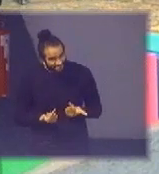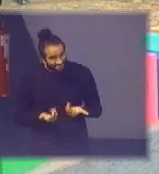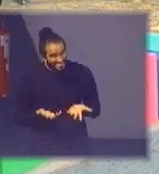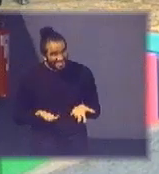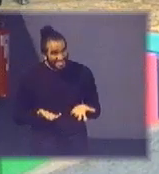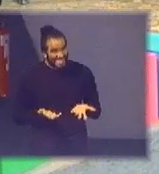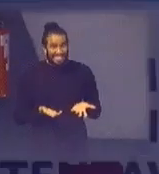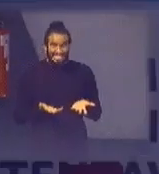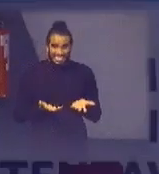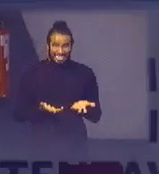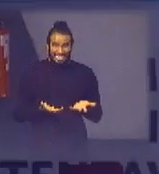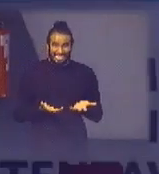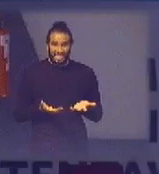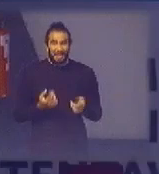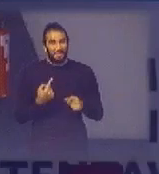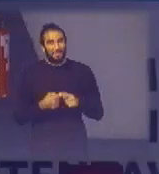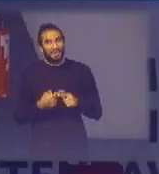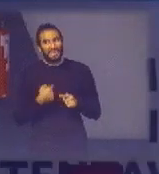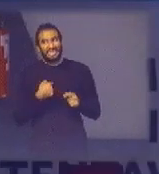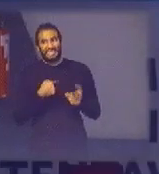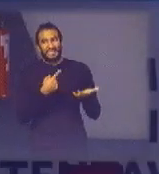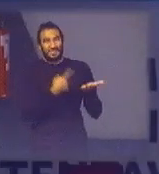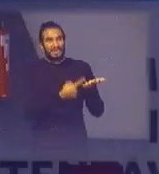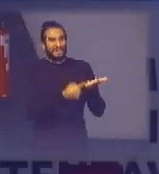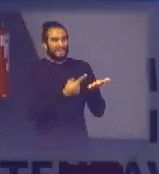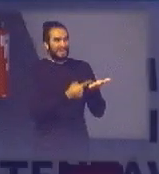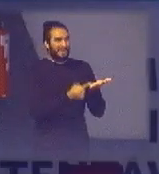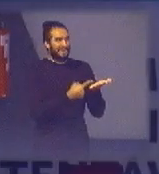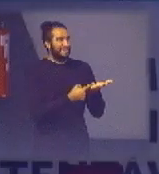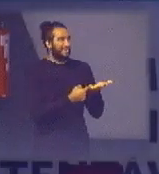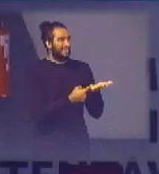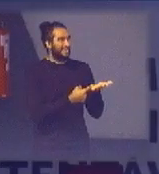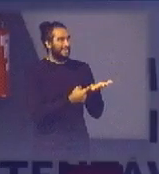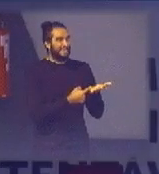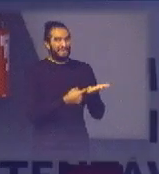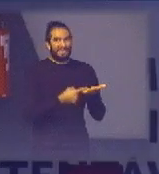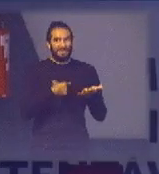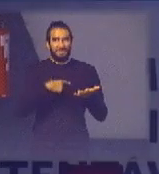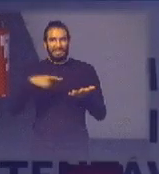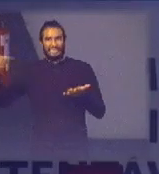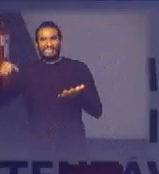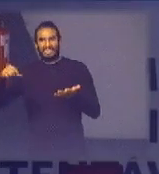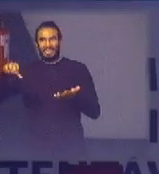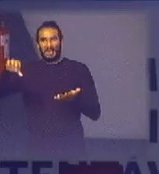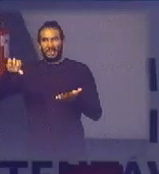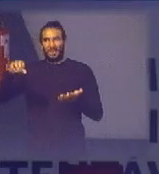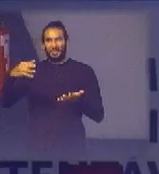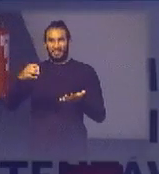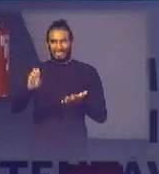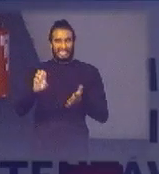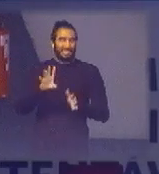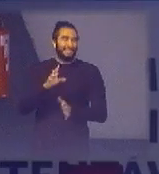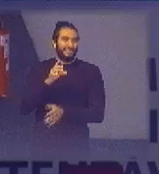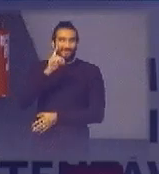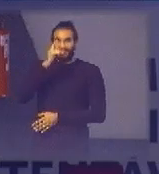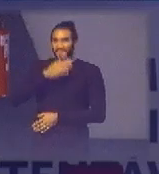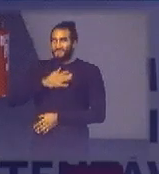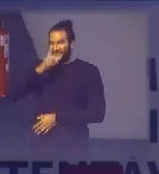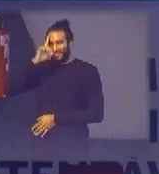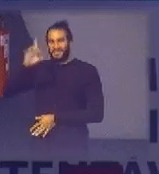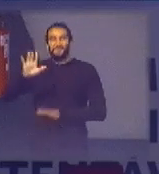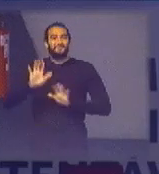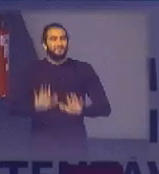caraca por que que eu não combinei com o moço vamos pegar 9,45 eu comi 9,50 né Deus é mais é